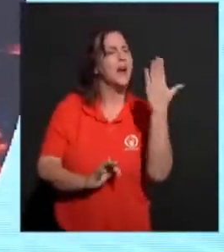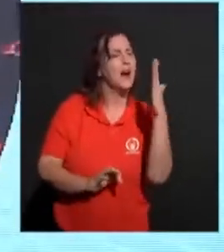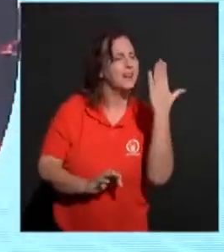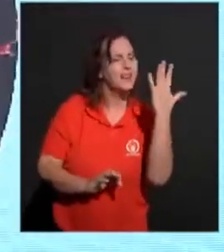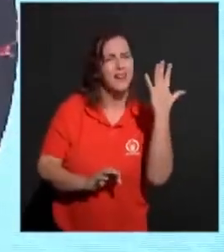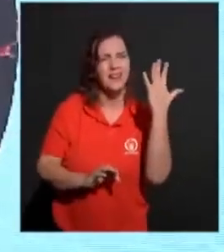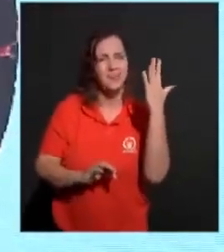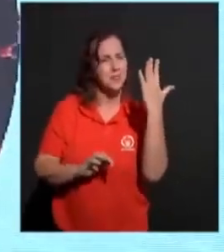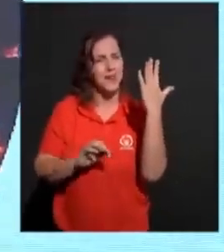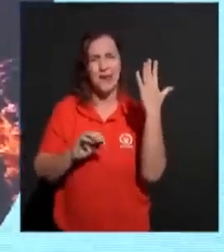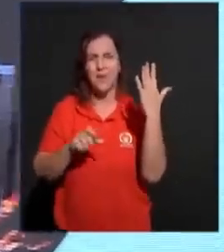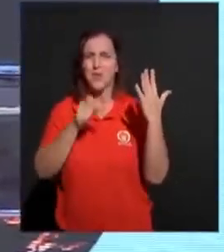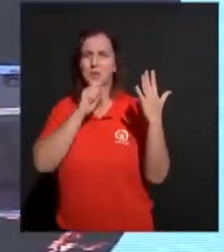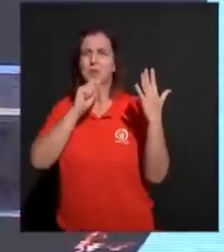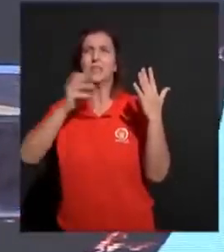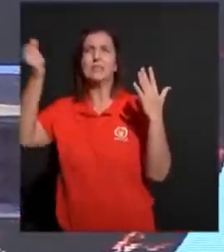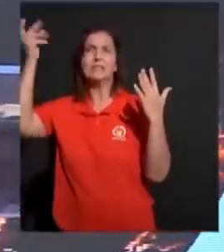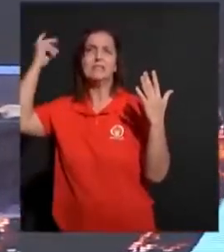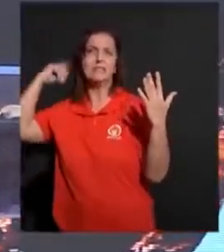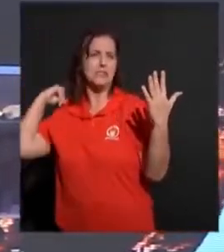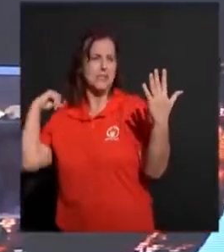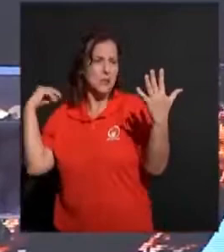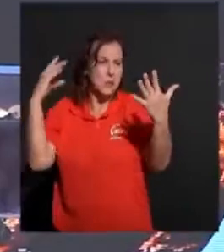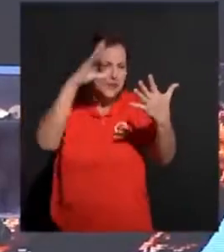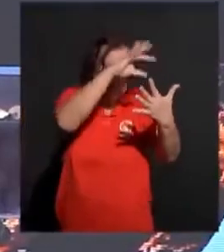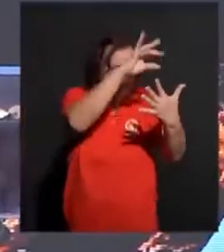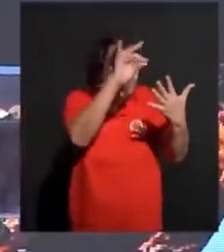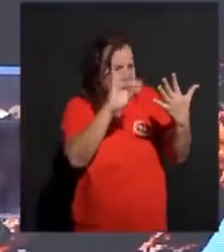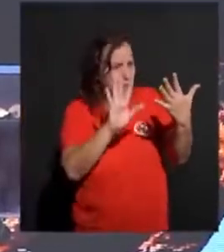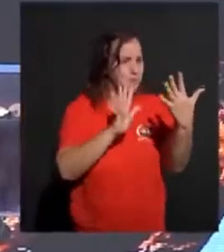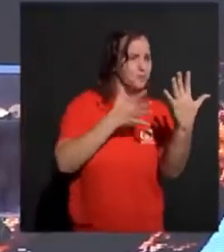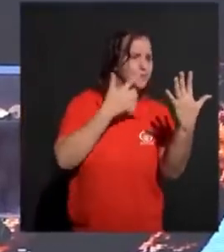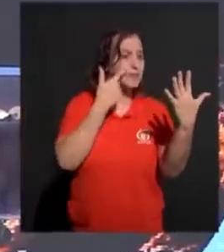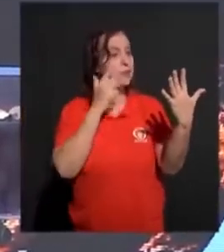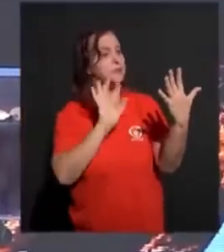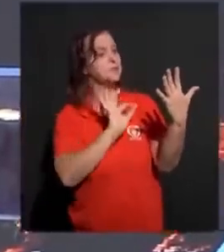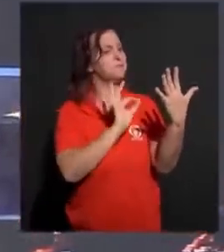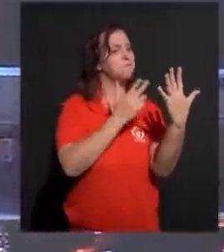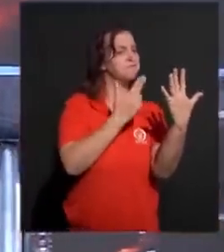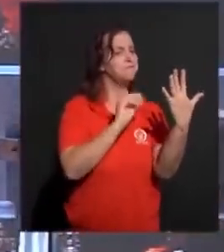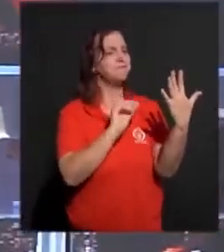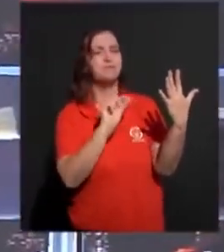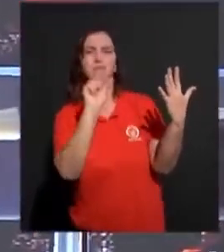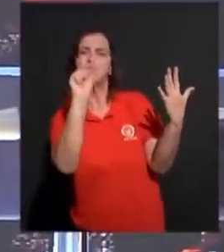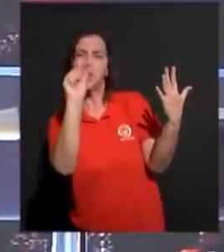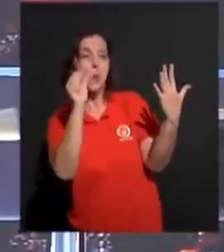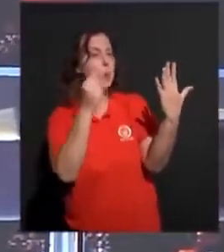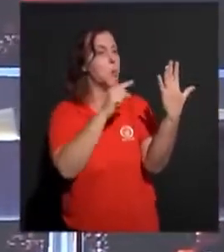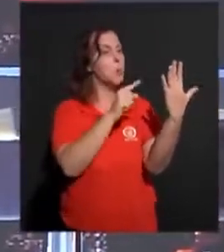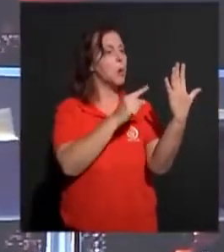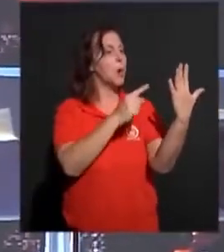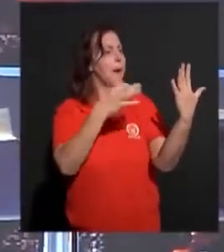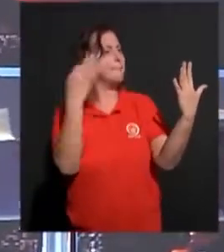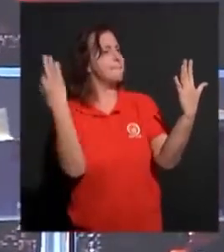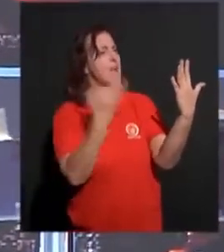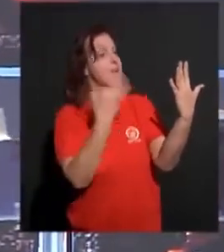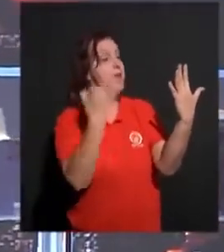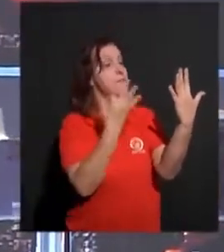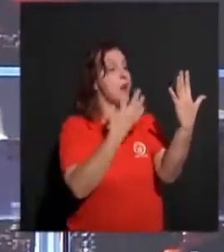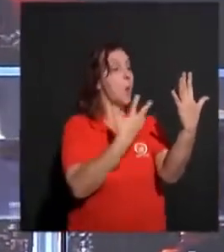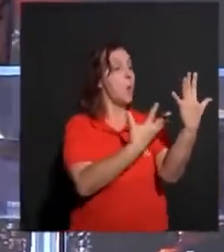polido. Que não dava para ver tanta riqueza de detalhes. Dava para ver algumas coisas. Mas não dava para ver na totalidade.